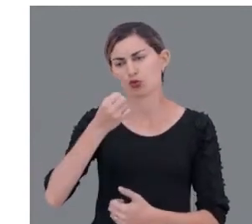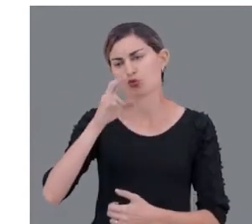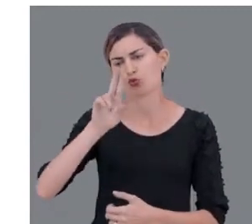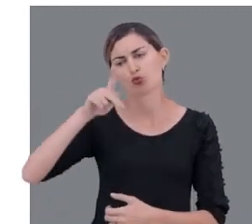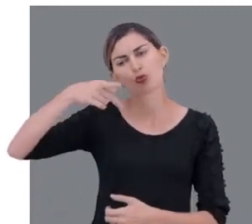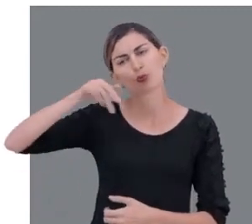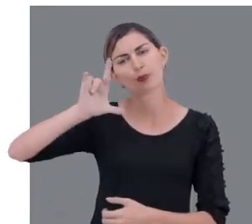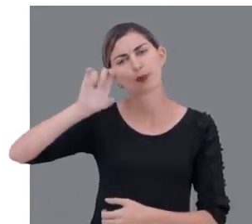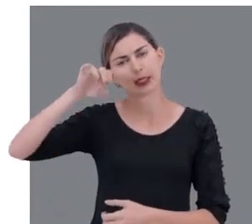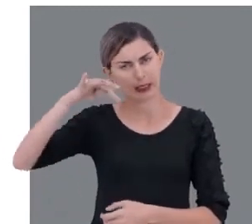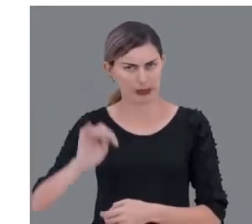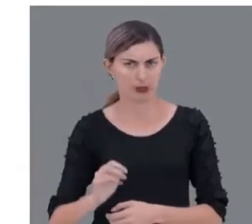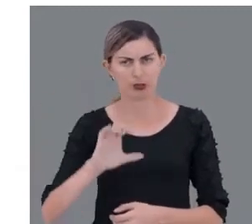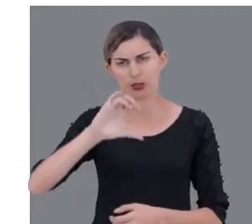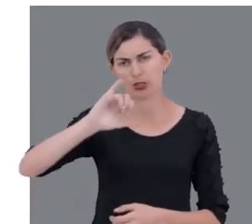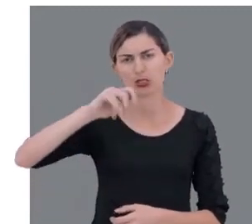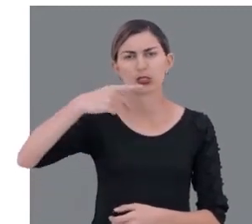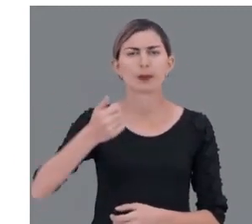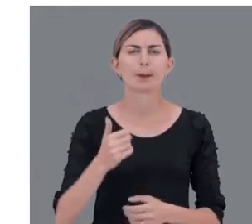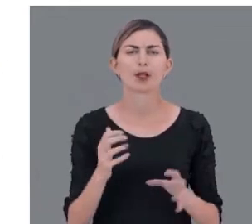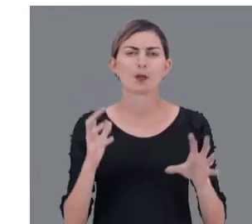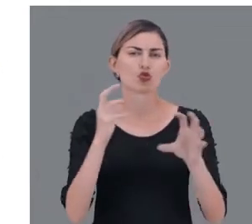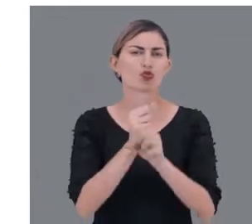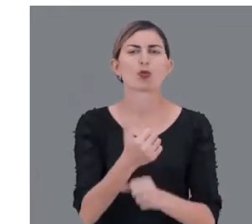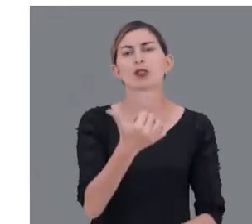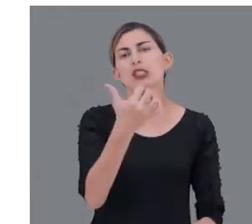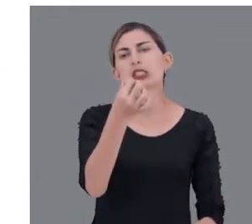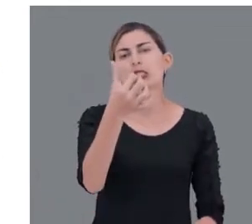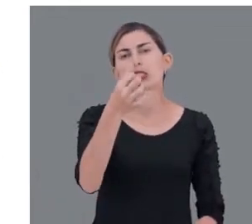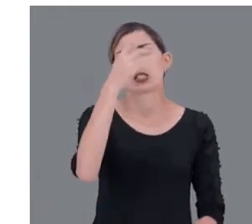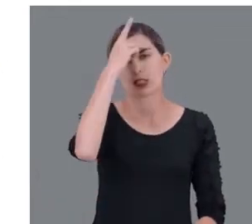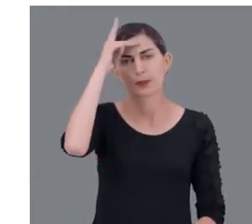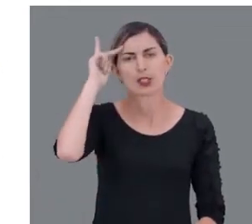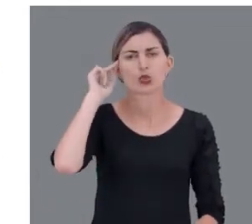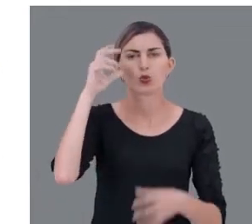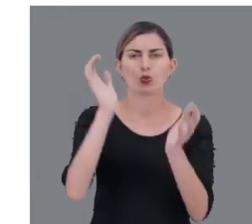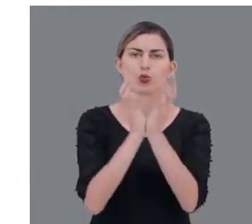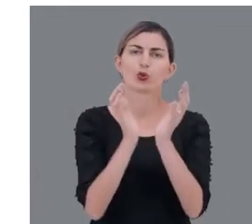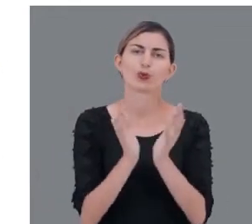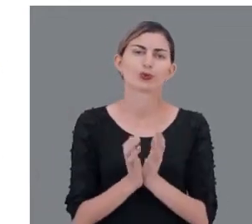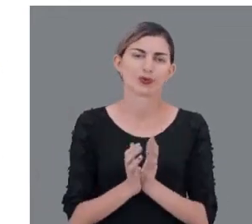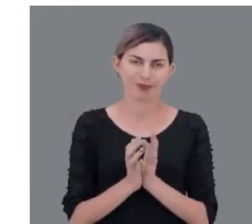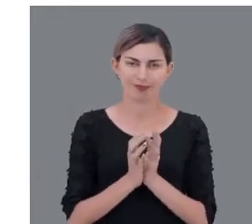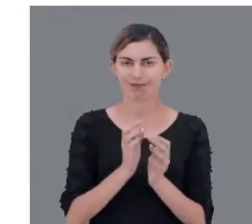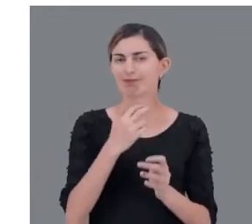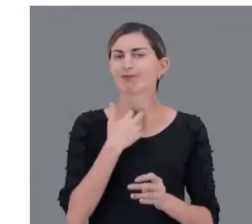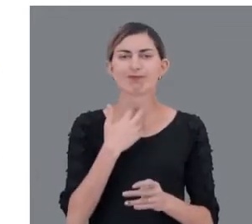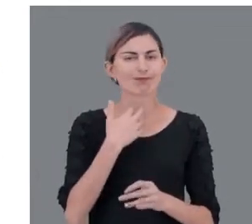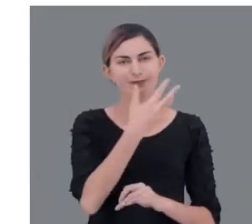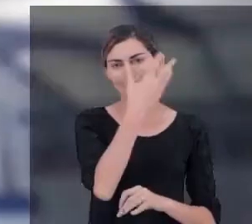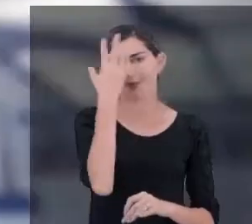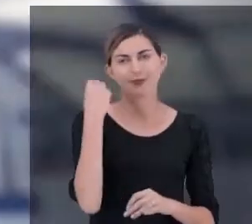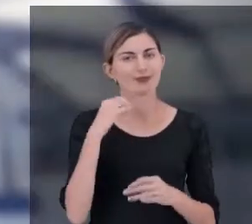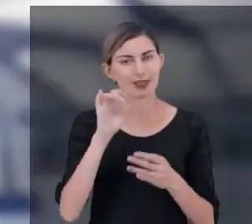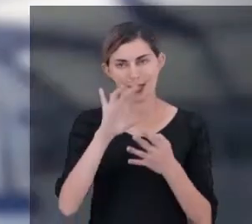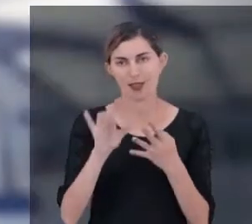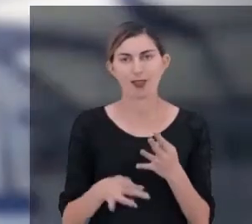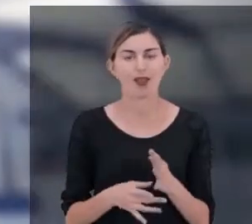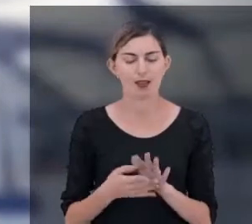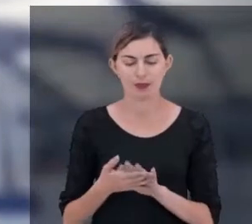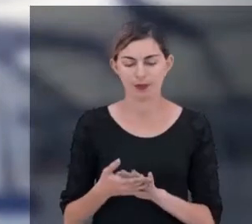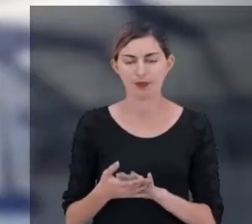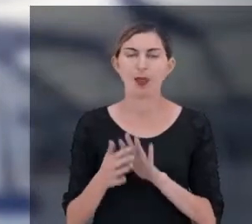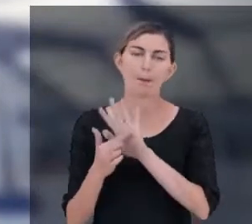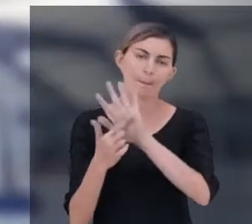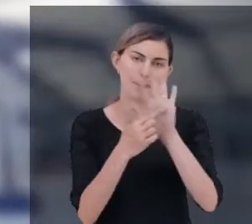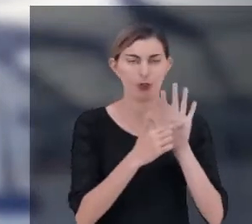SIPA, ela será composta, na verdade, por 16 membros. Não podemos esquecer deste detalhe. O que